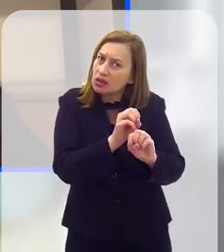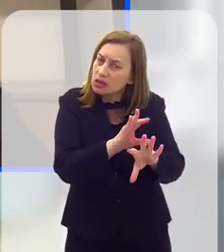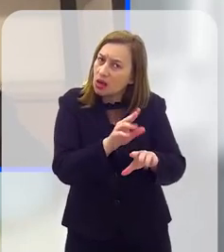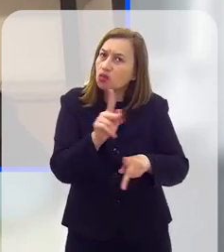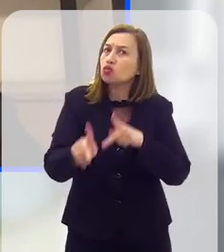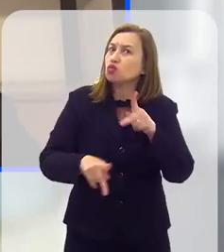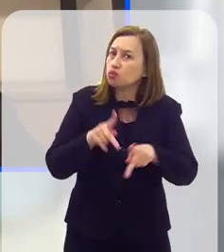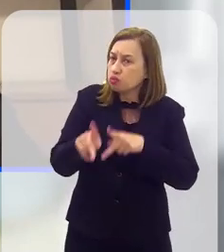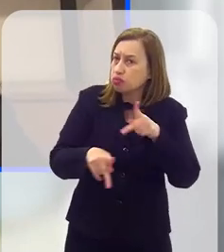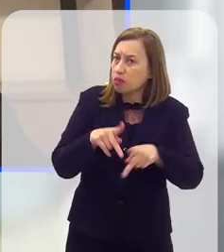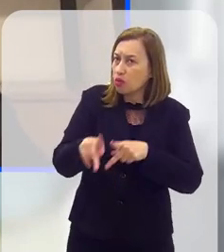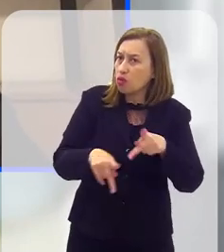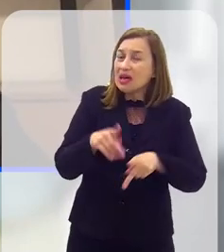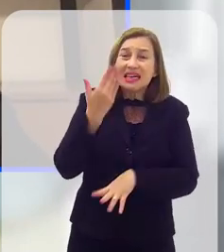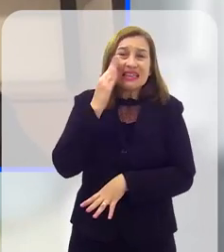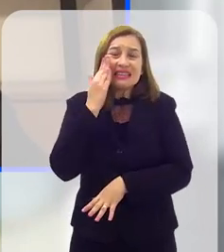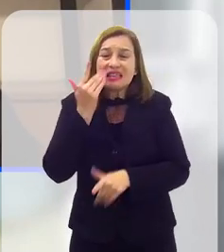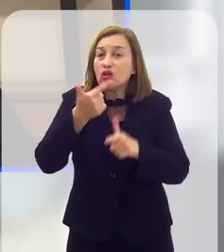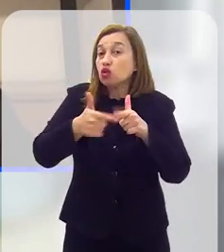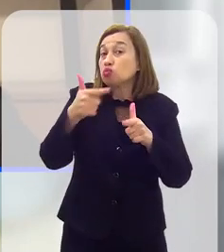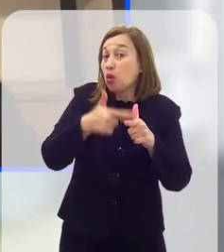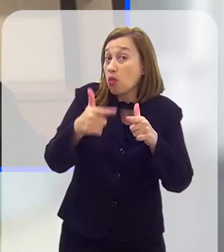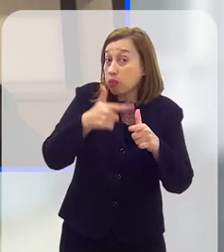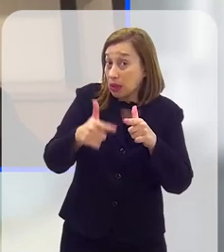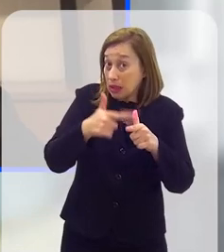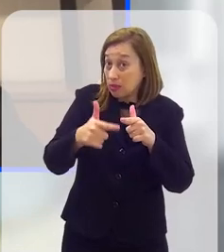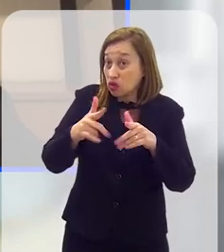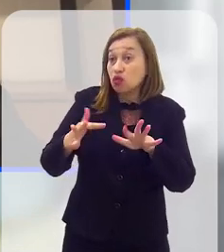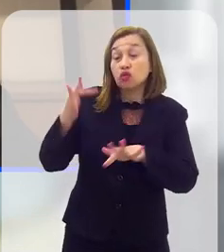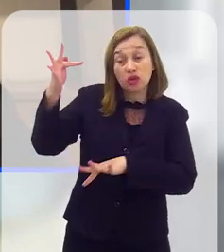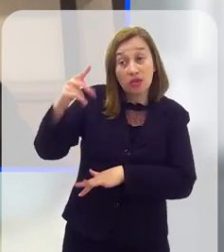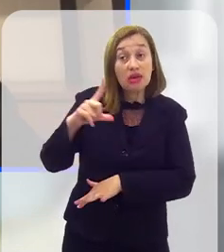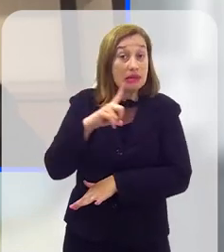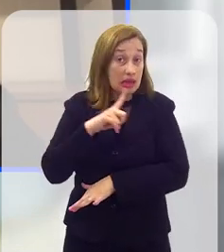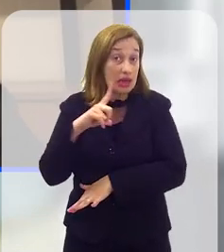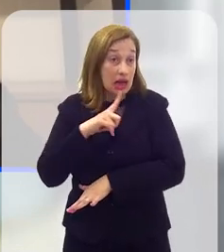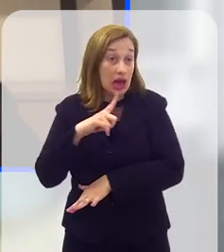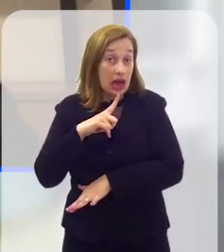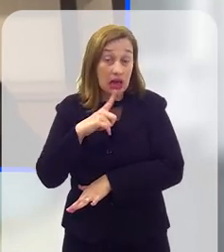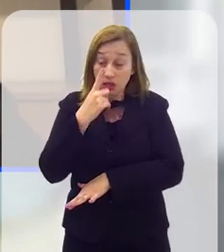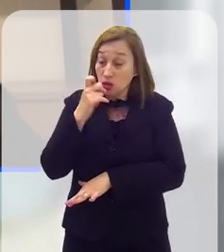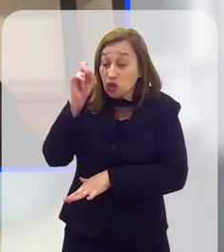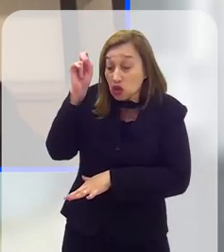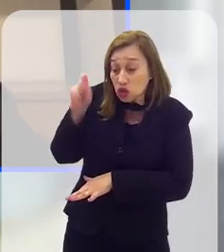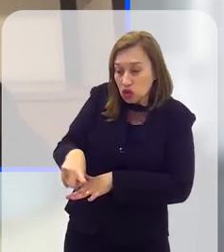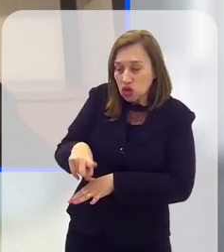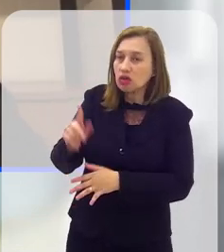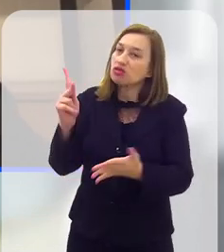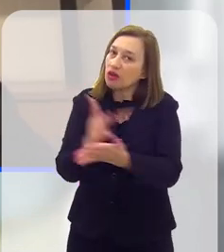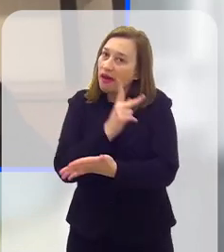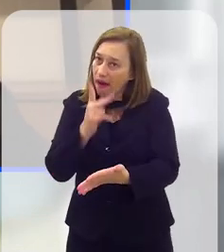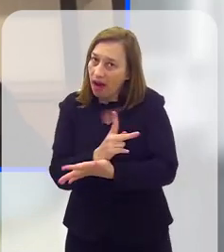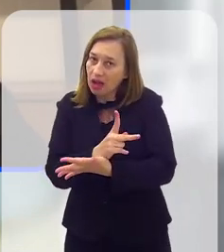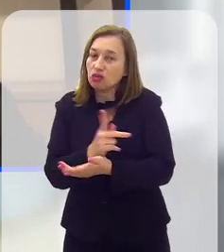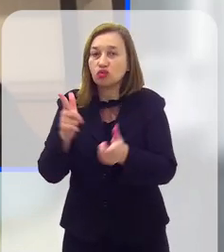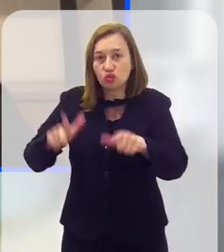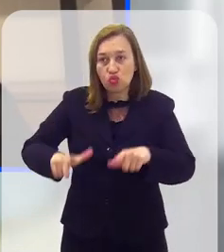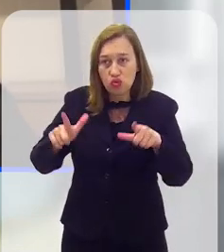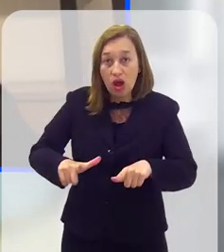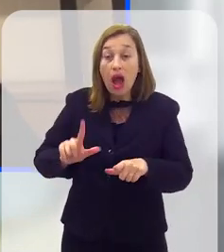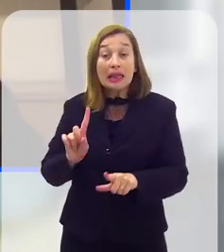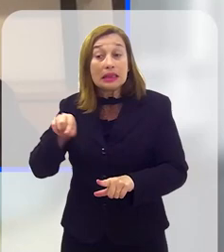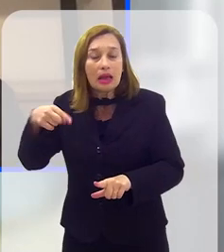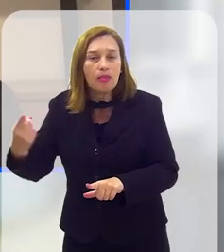desde a educação da nossa população, de entender os problemas que vão ser atrelados a esse descarte feito de maneira